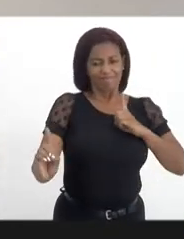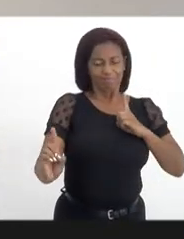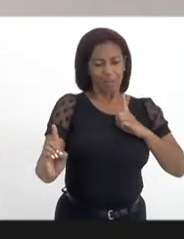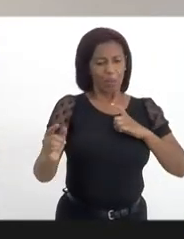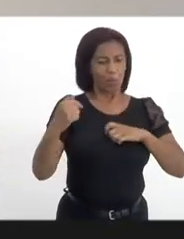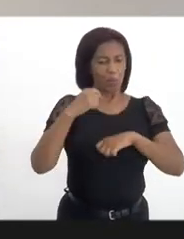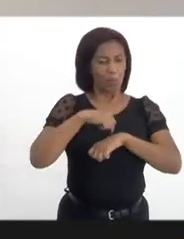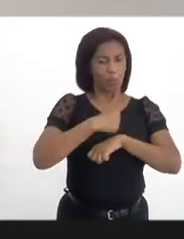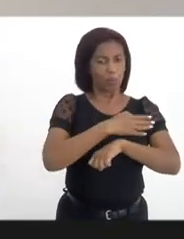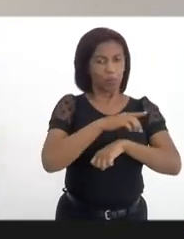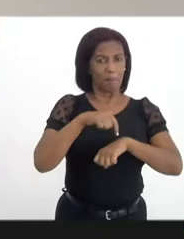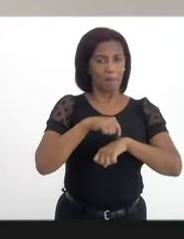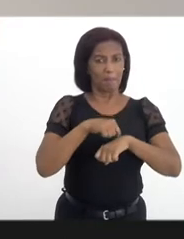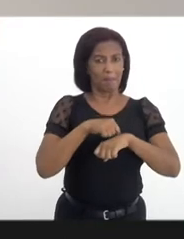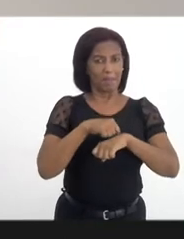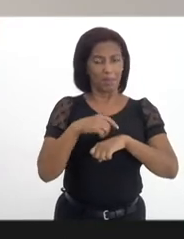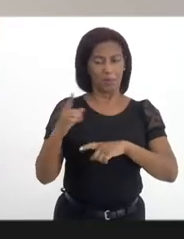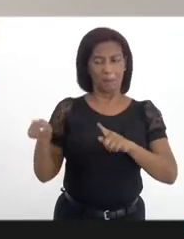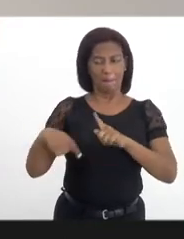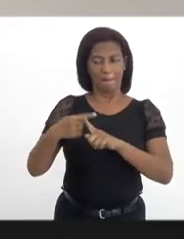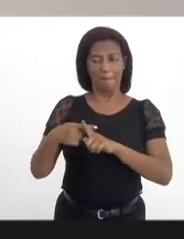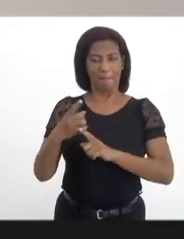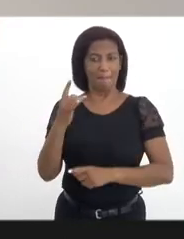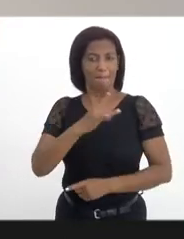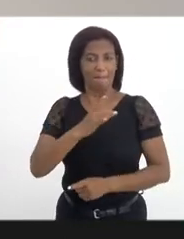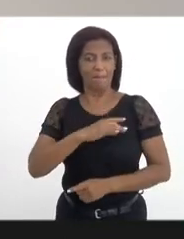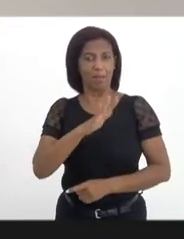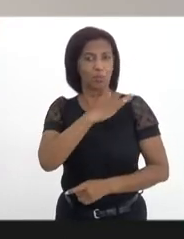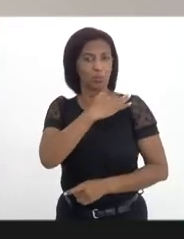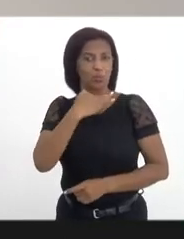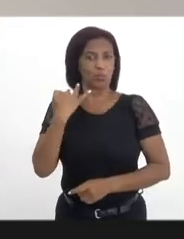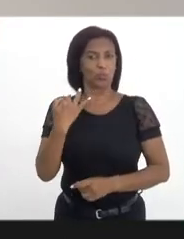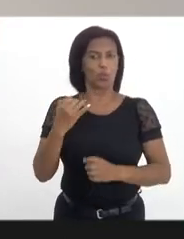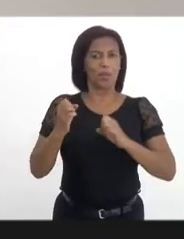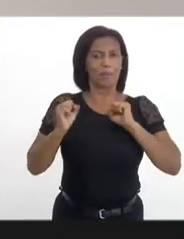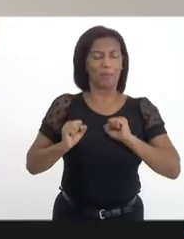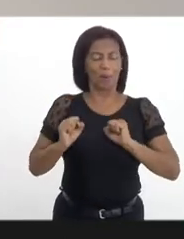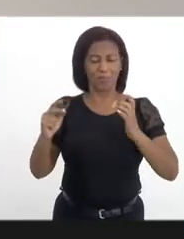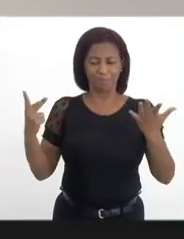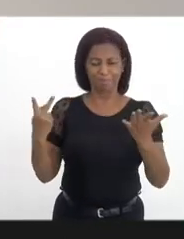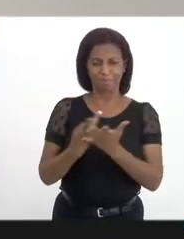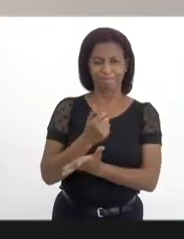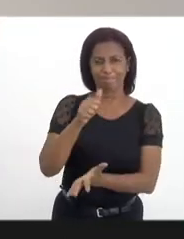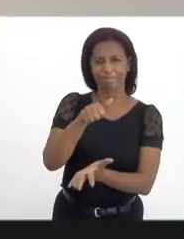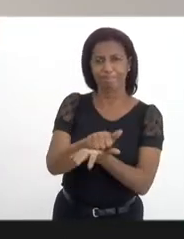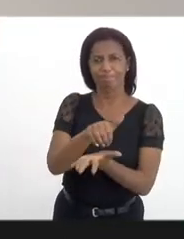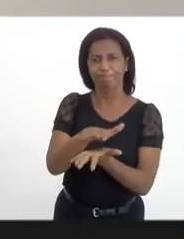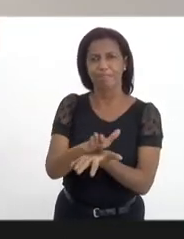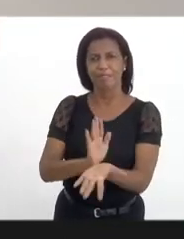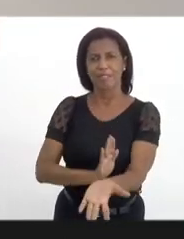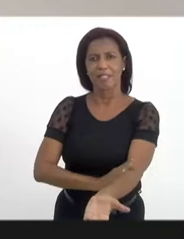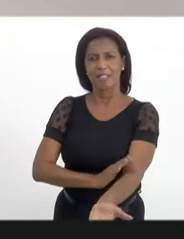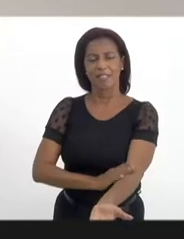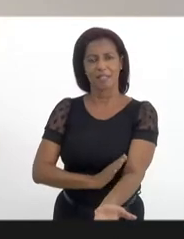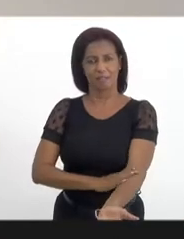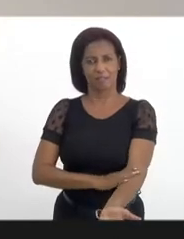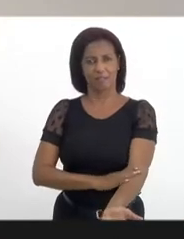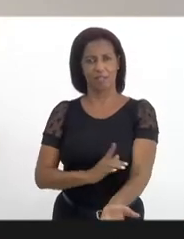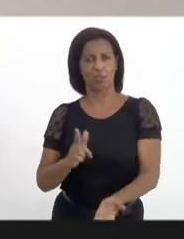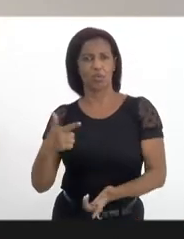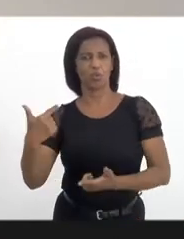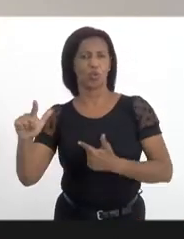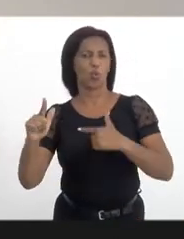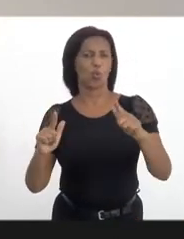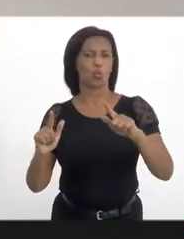extenso período, somado ao medo de morrer, também pode levar à potencialização desse vício e de outro uso